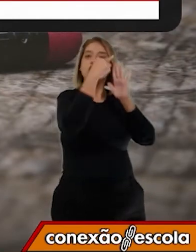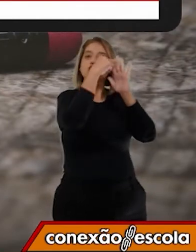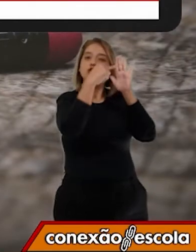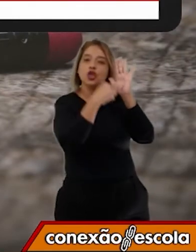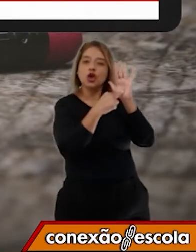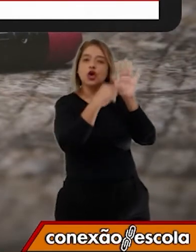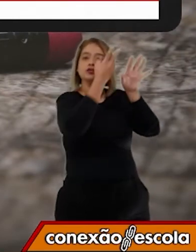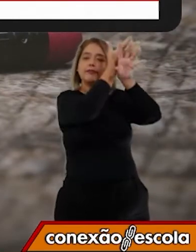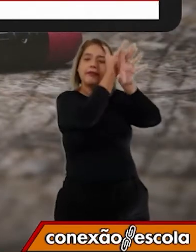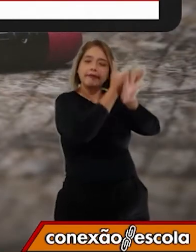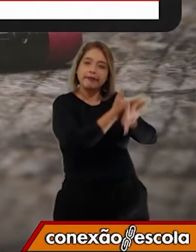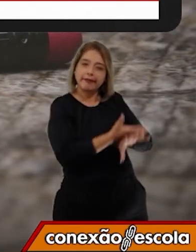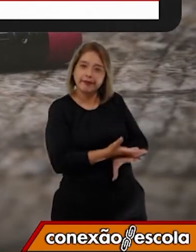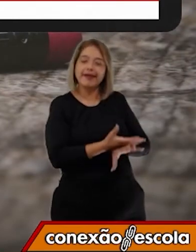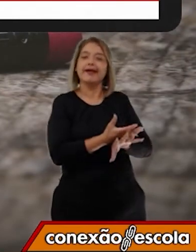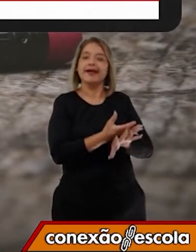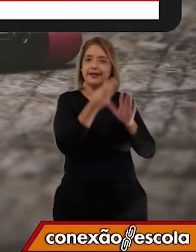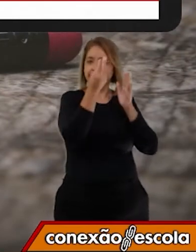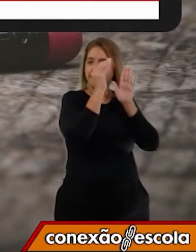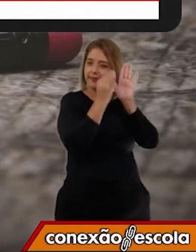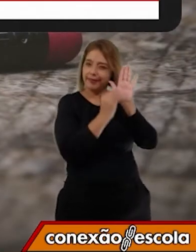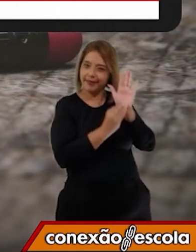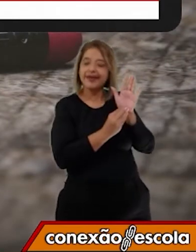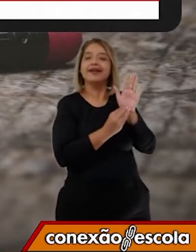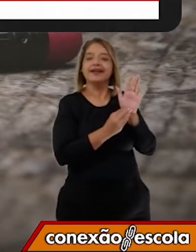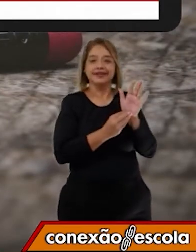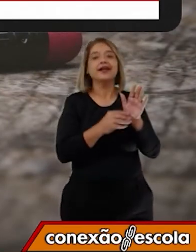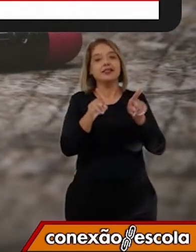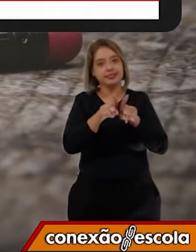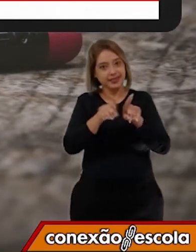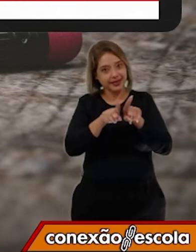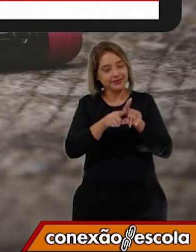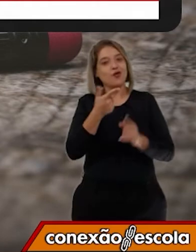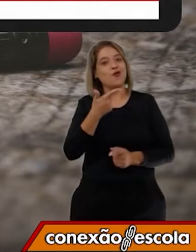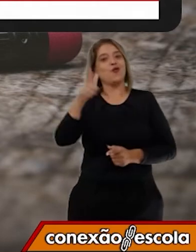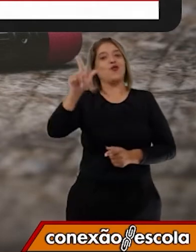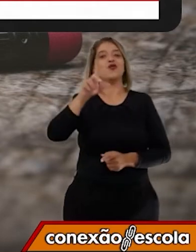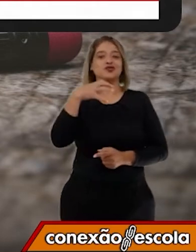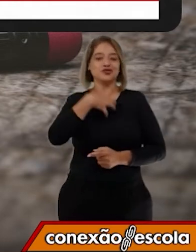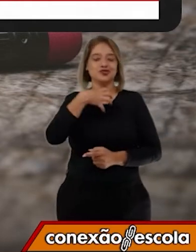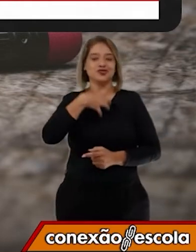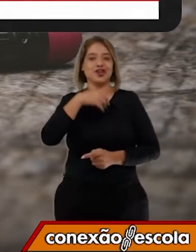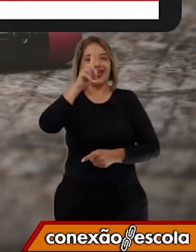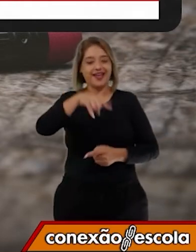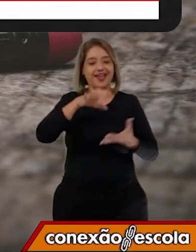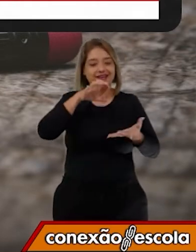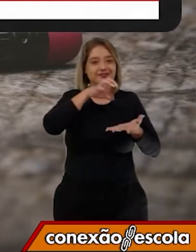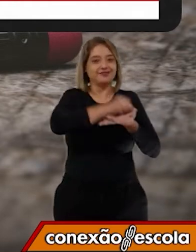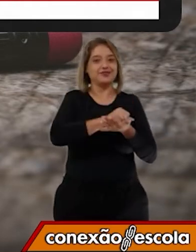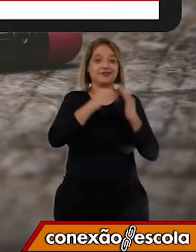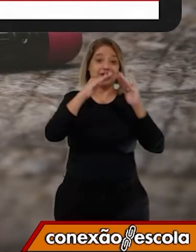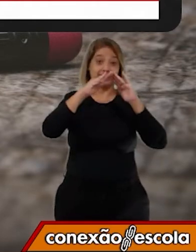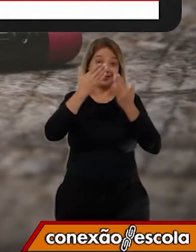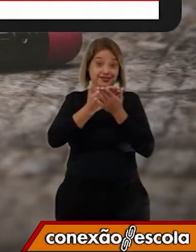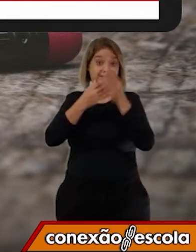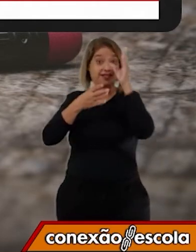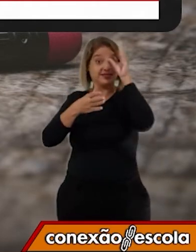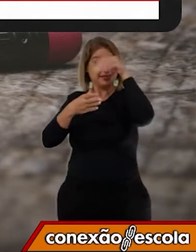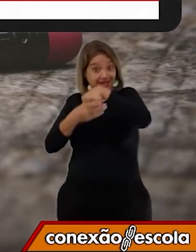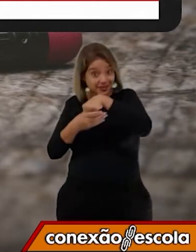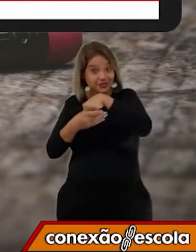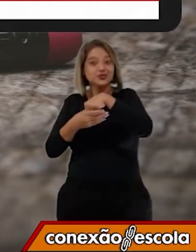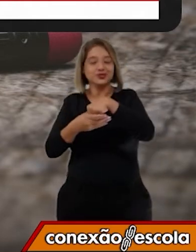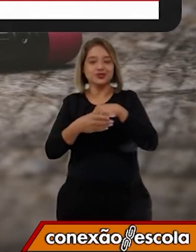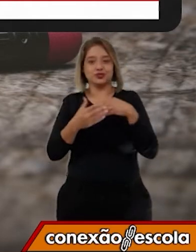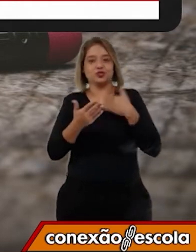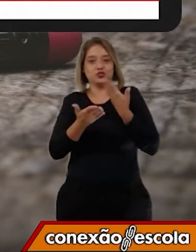que vem as notas. Então também é outra forma de registrar na escola, os estudos.